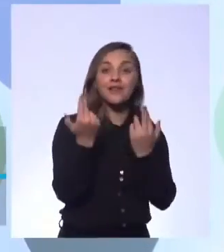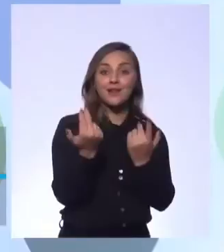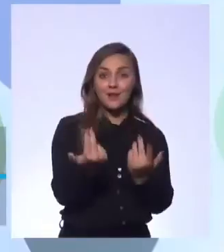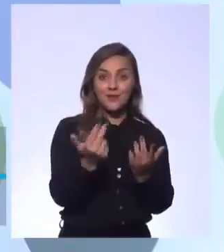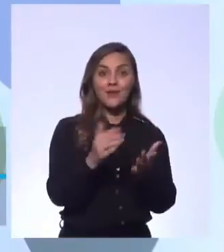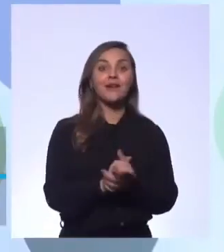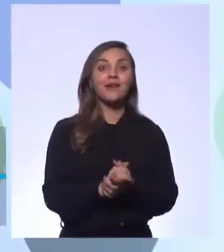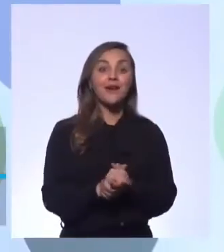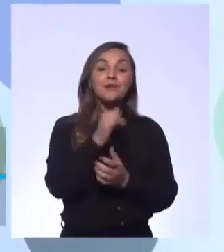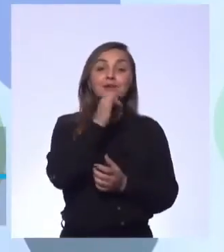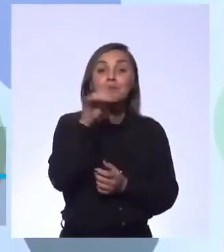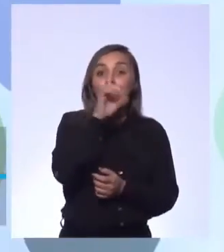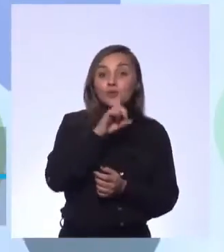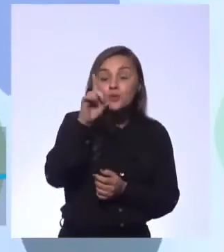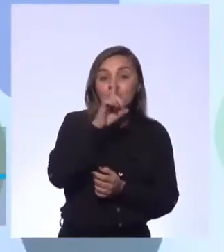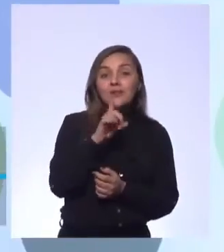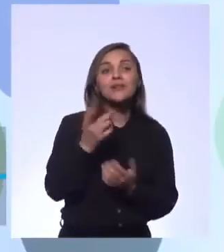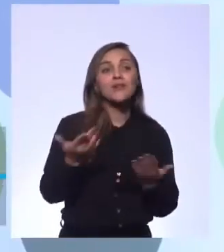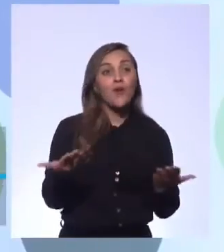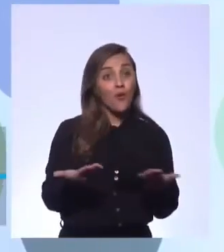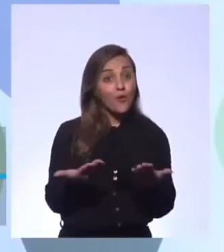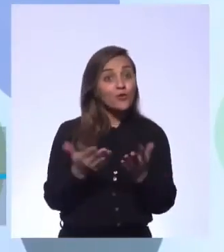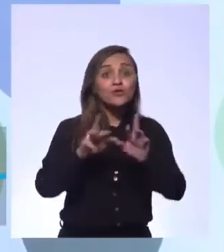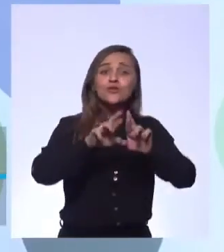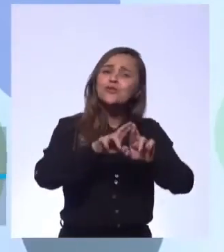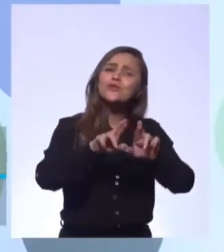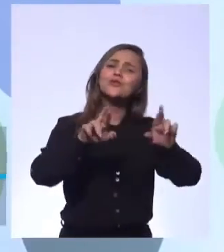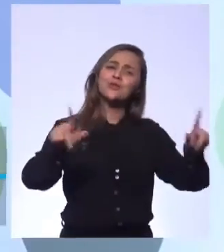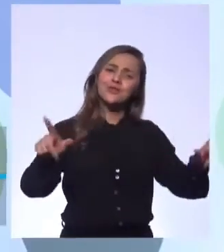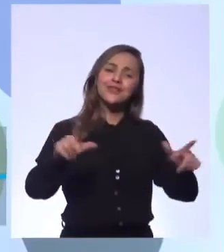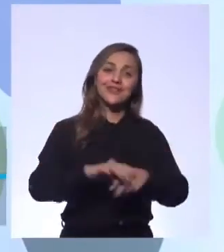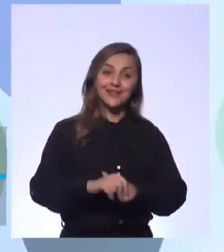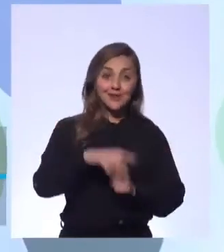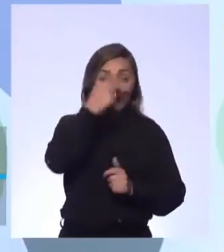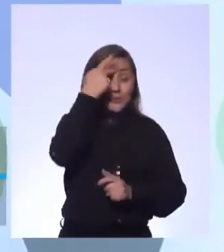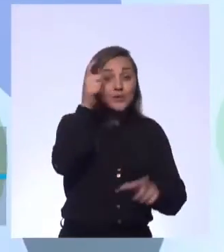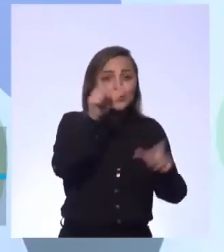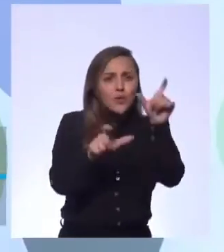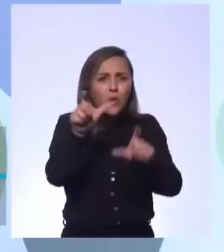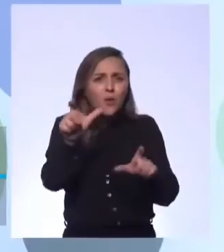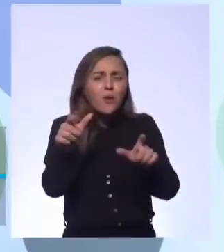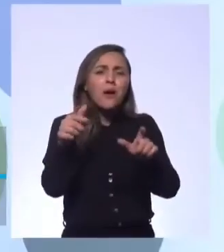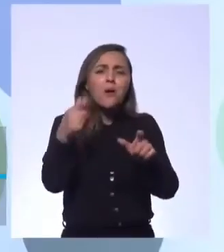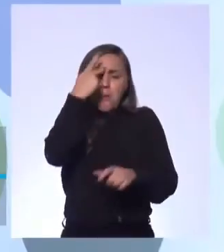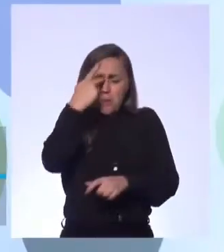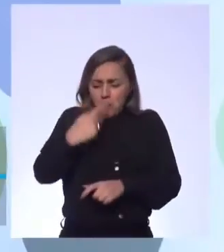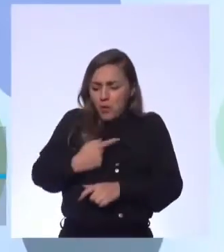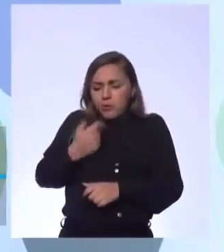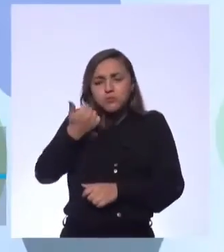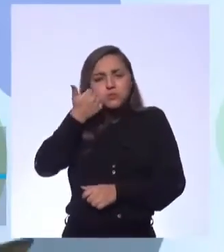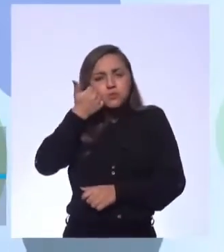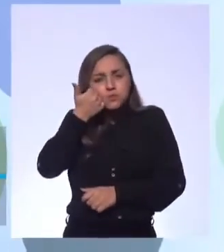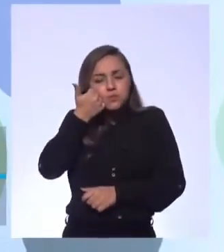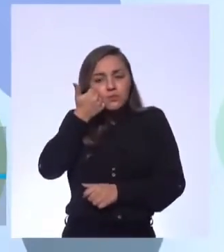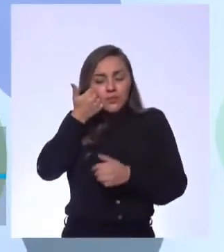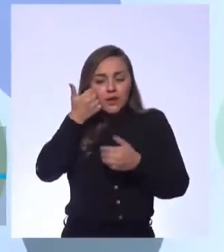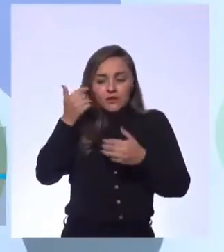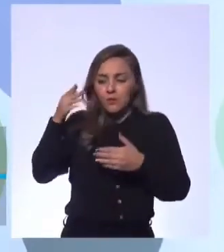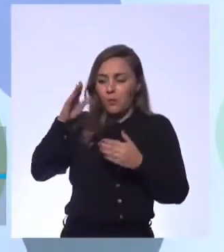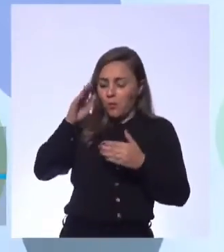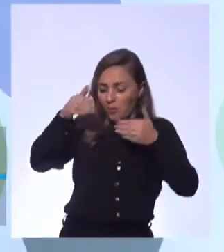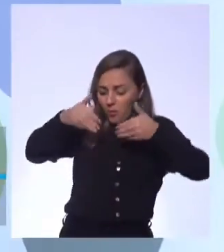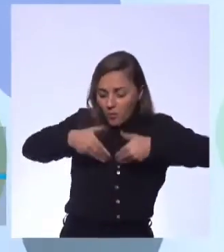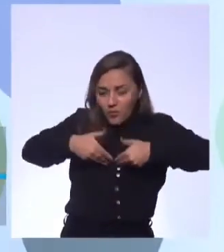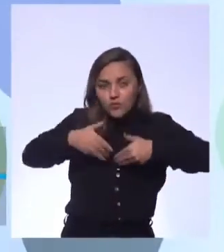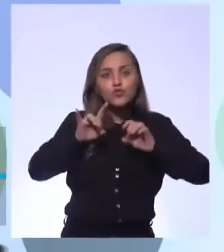no domingo, o mesmo programa de TV. Hoje, as pessoas são diversas. Então, cada um no seu celular, no seu universo particular. Então, saber conviver com essas pessoas, com